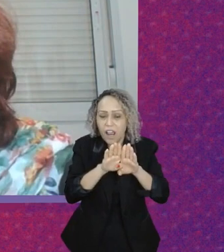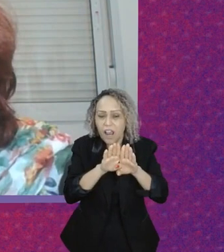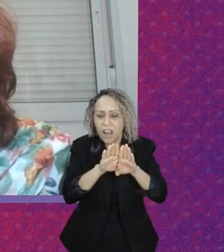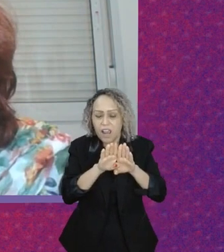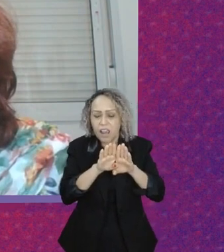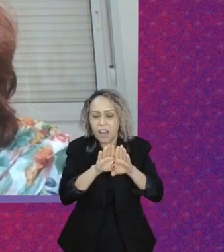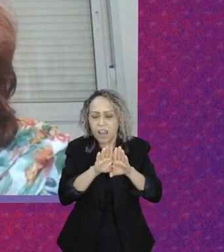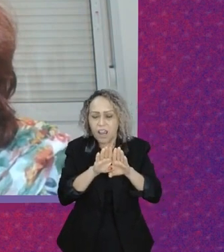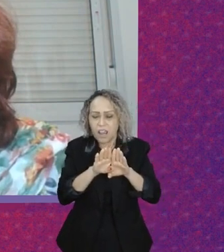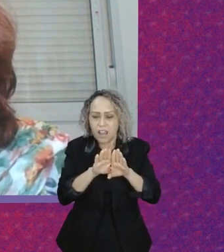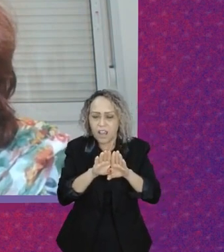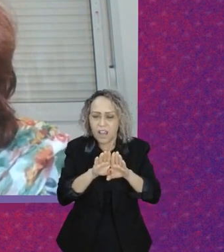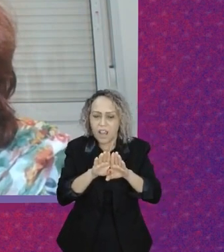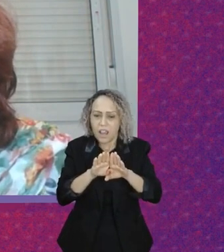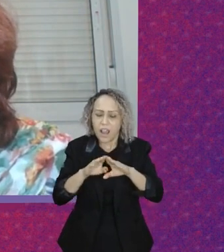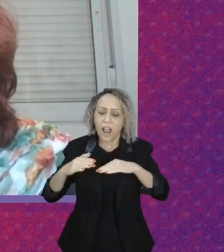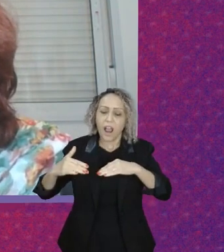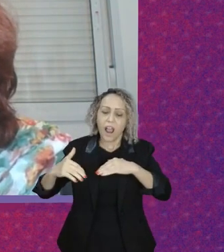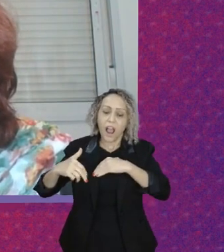de um